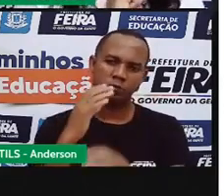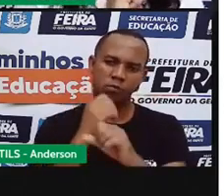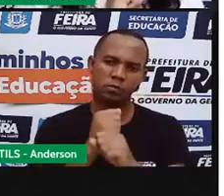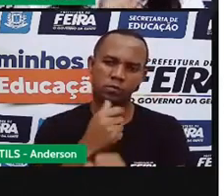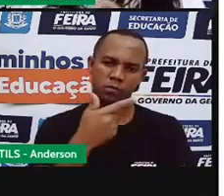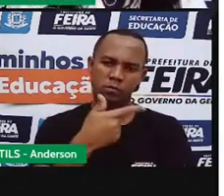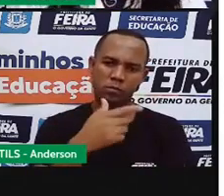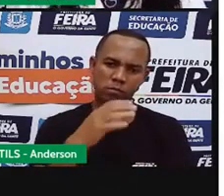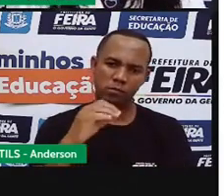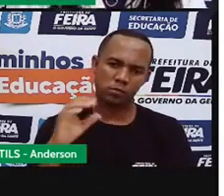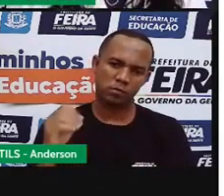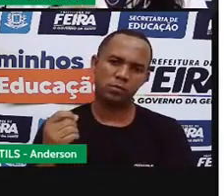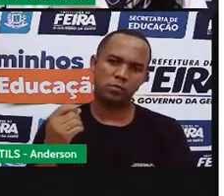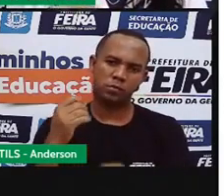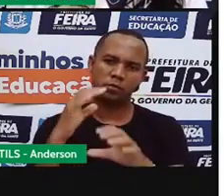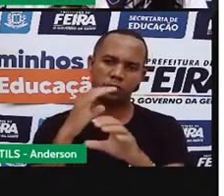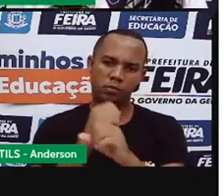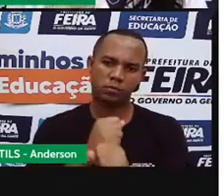200.